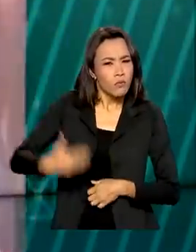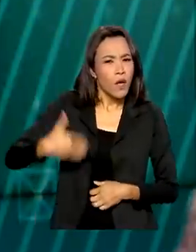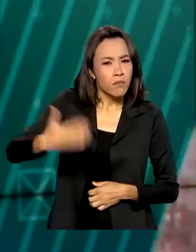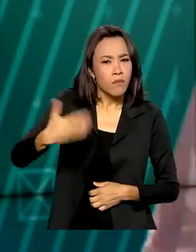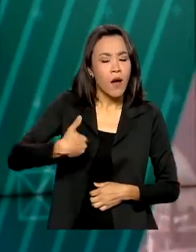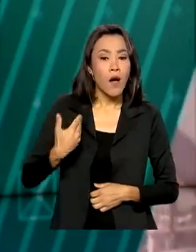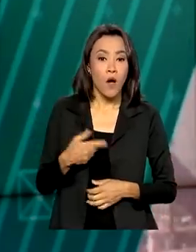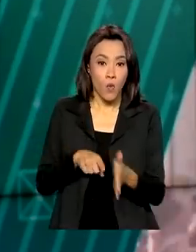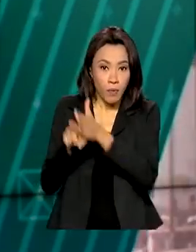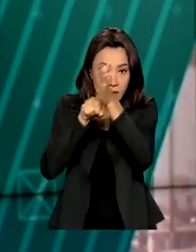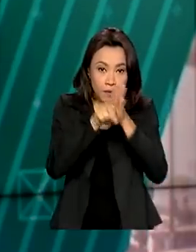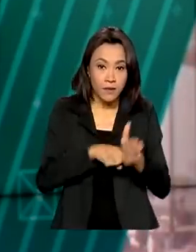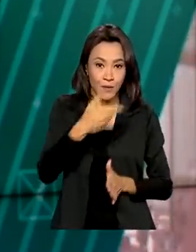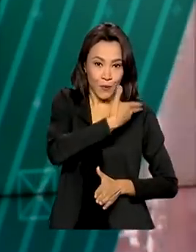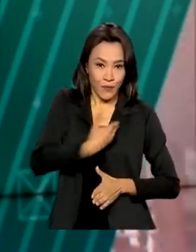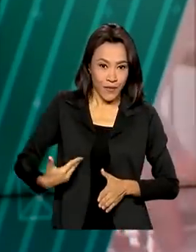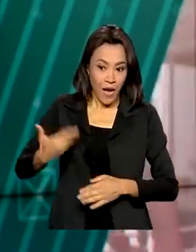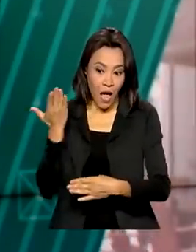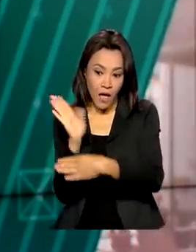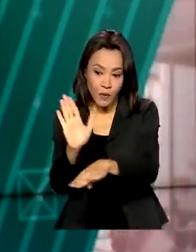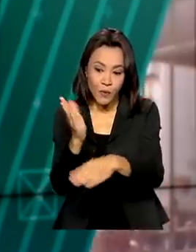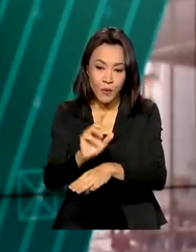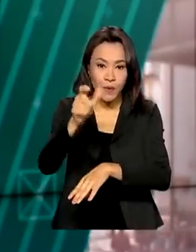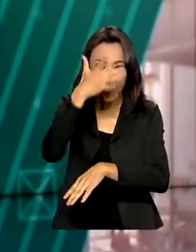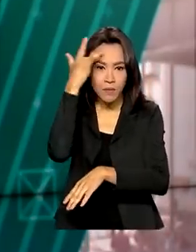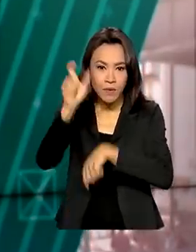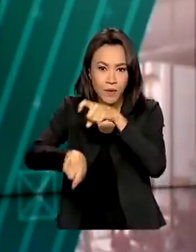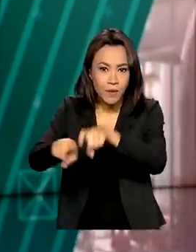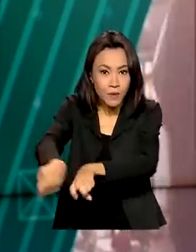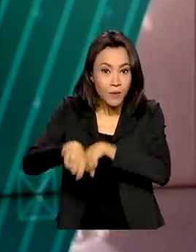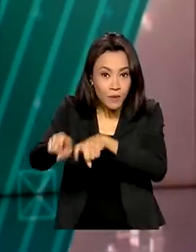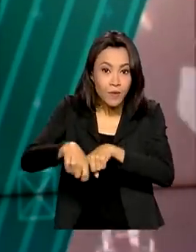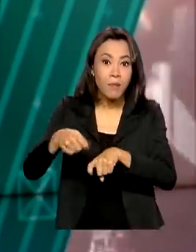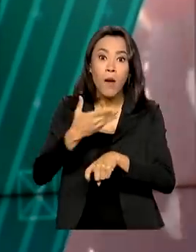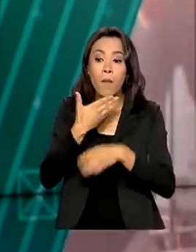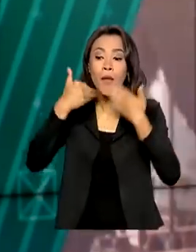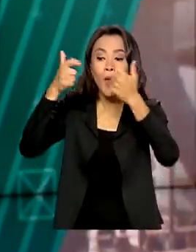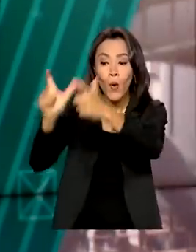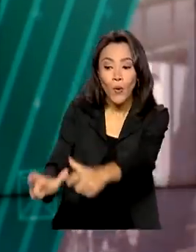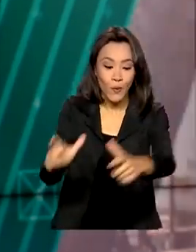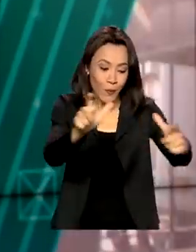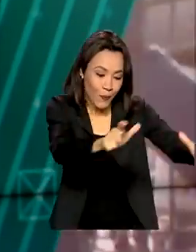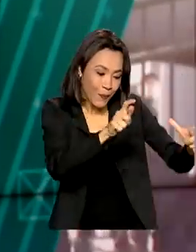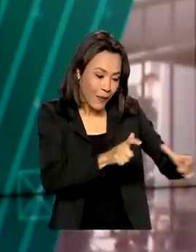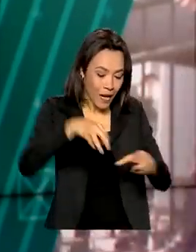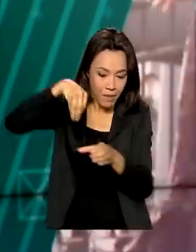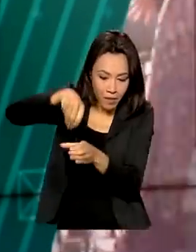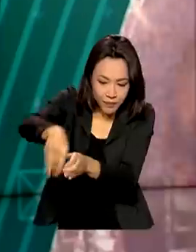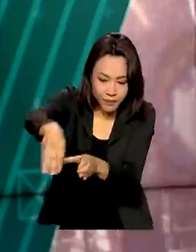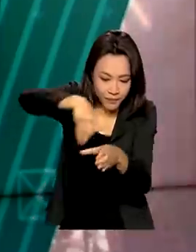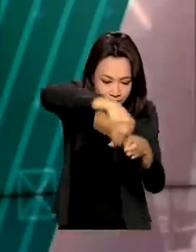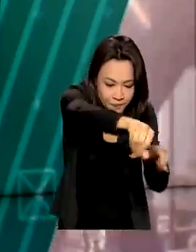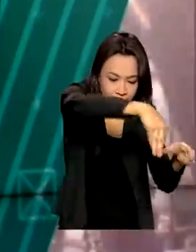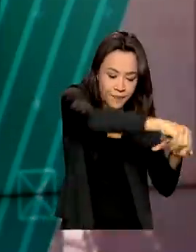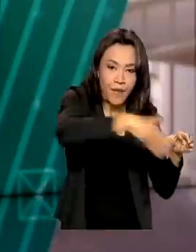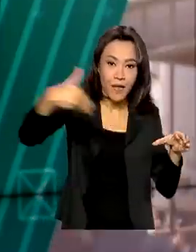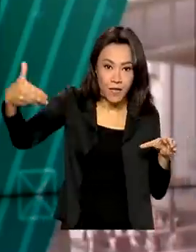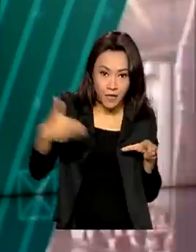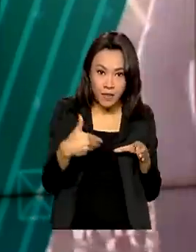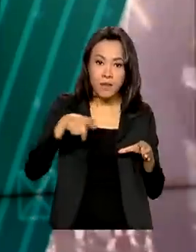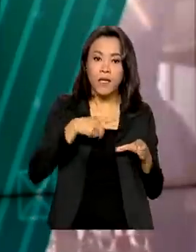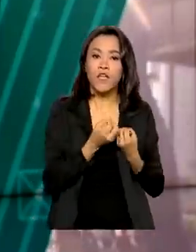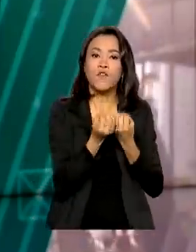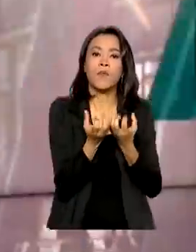produtores na escolha das melhores épocas e locais para plantar. É o zoneamento agrícola de risco climático, que traz dados